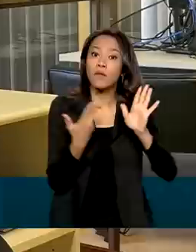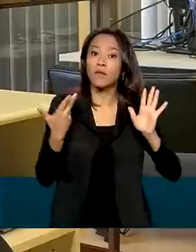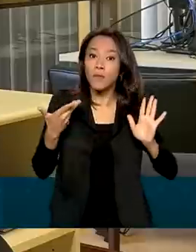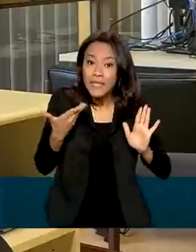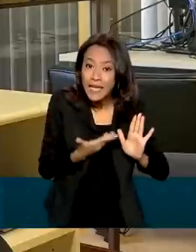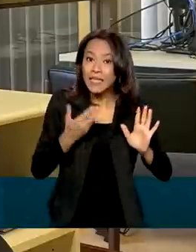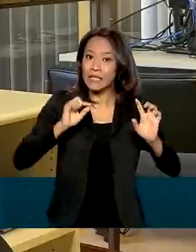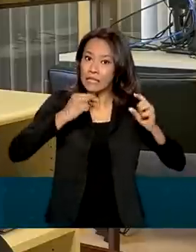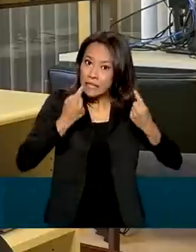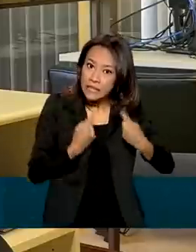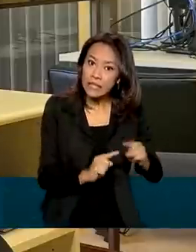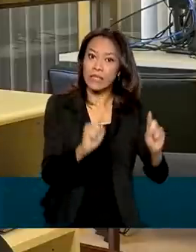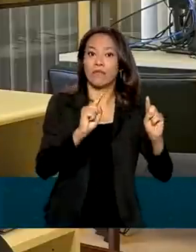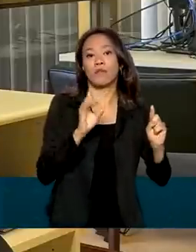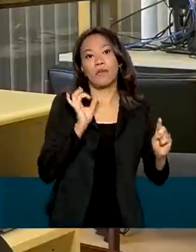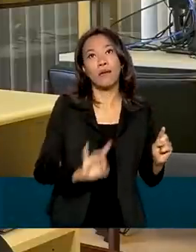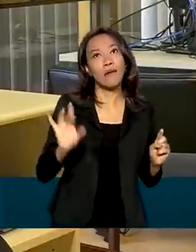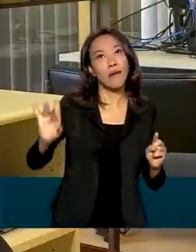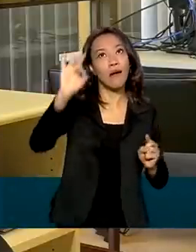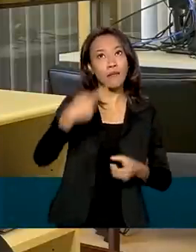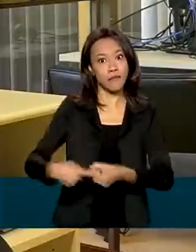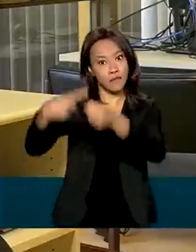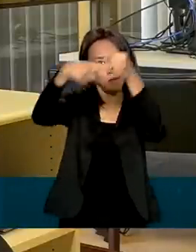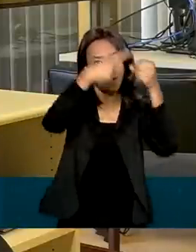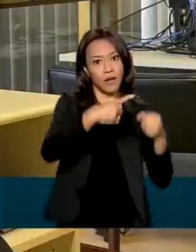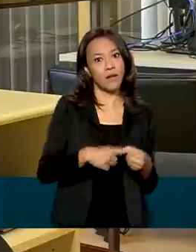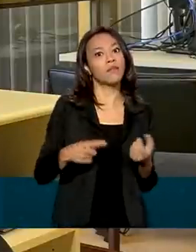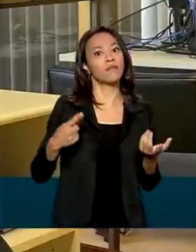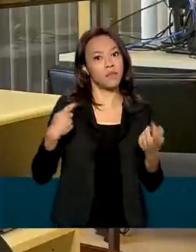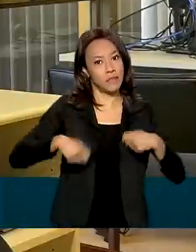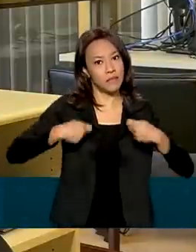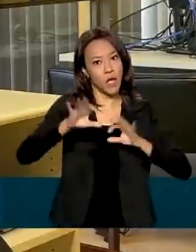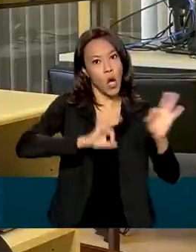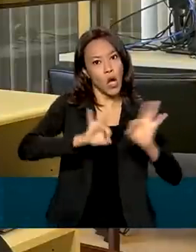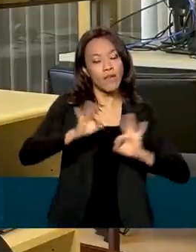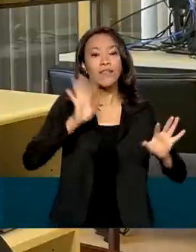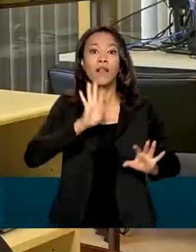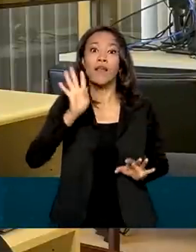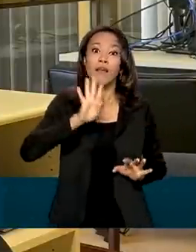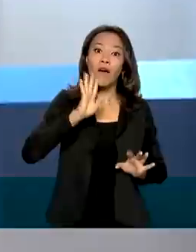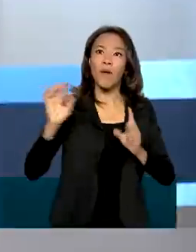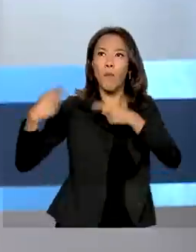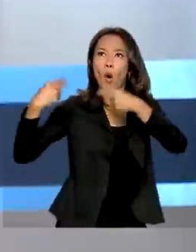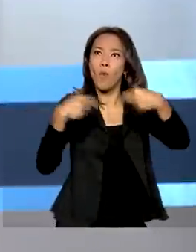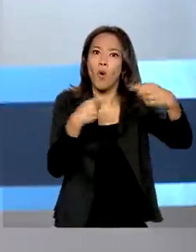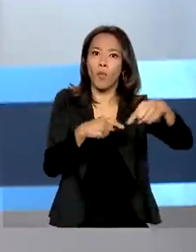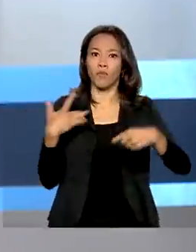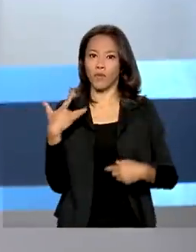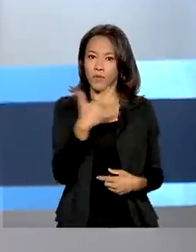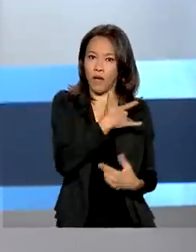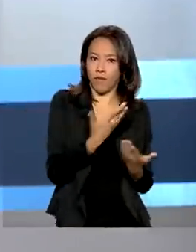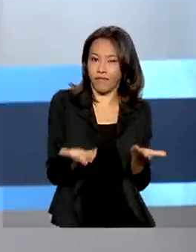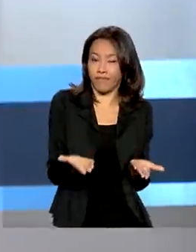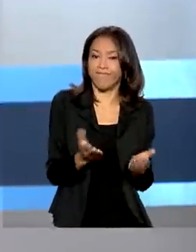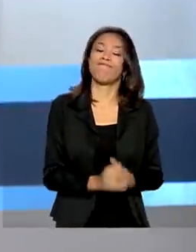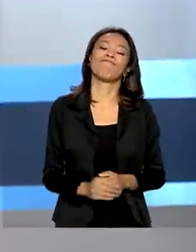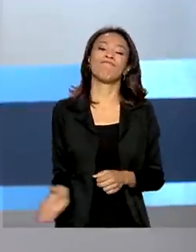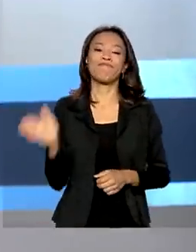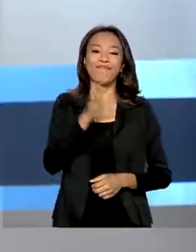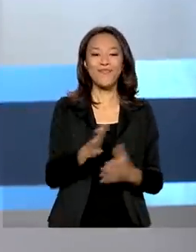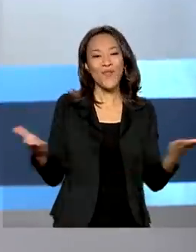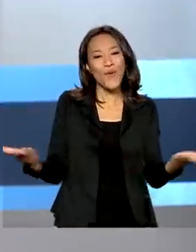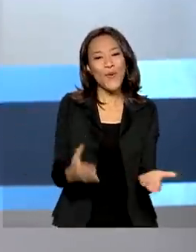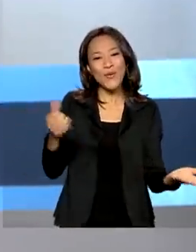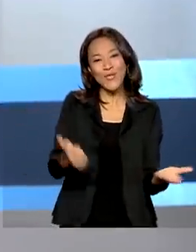esse desafio que cada cidade vai ter que ter, vai ser muito legal porque gera uma competição saudável. Hoje, 12 de